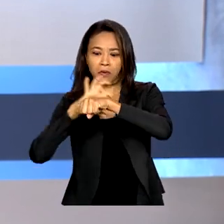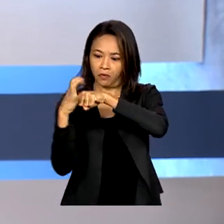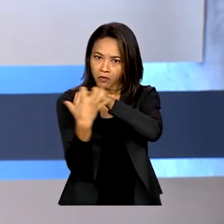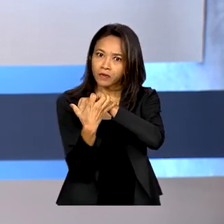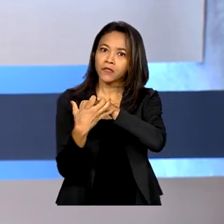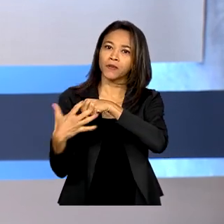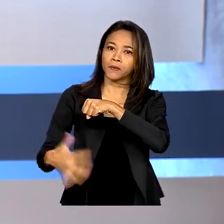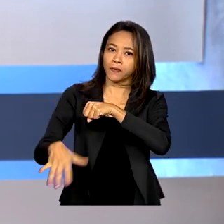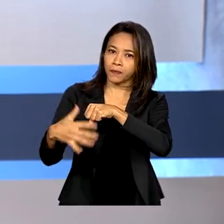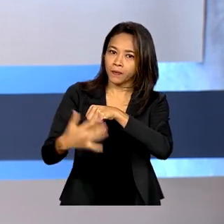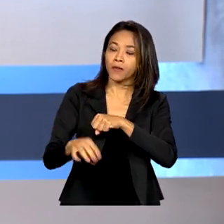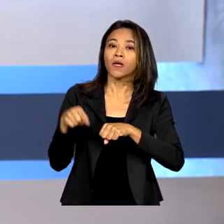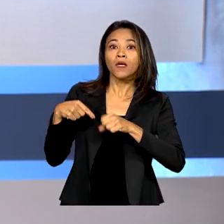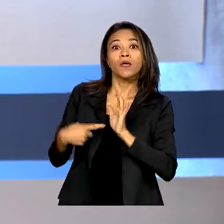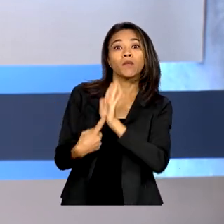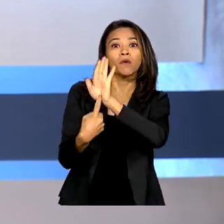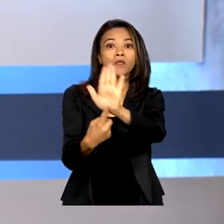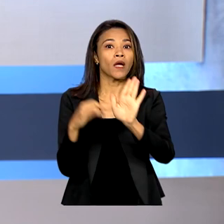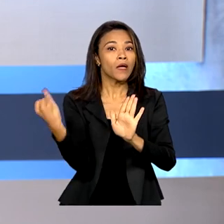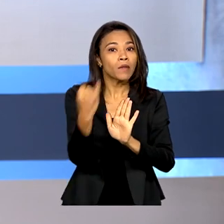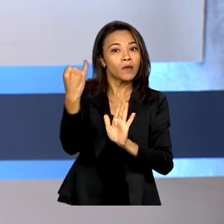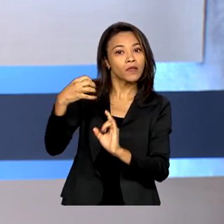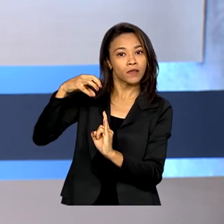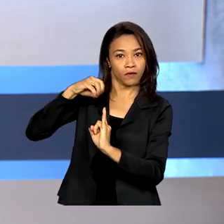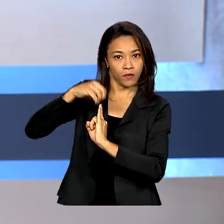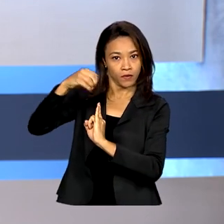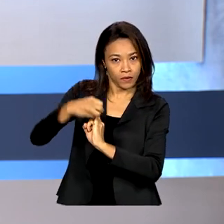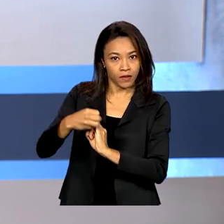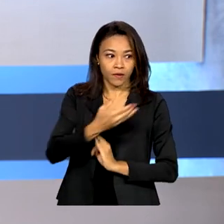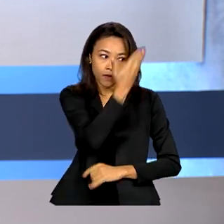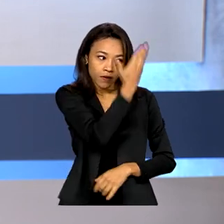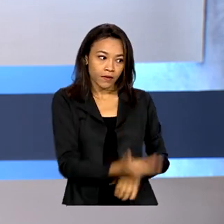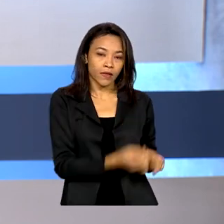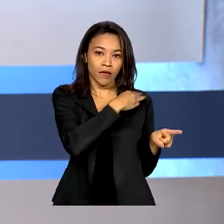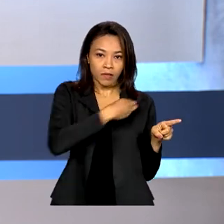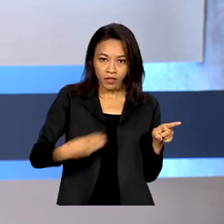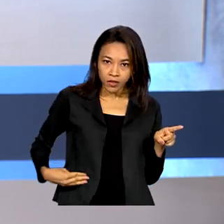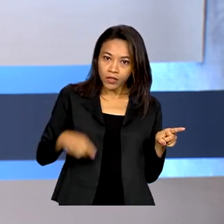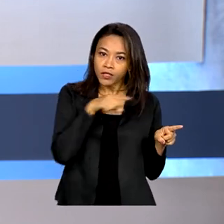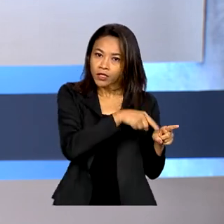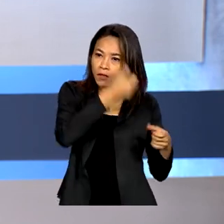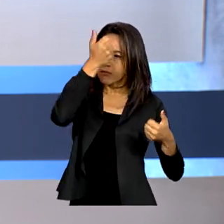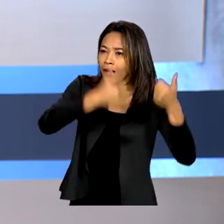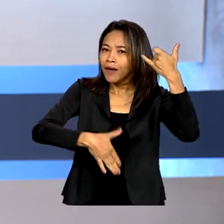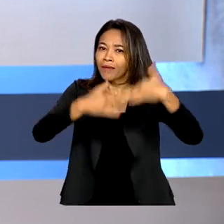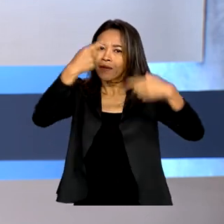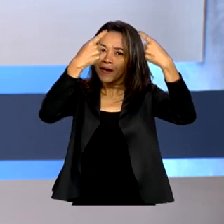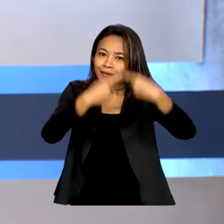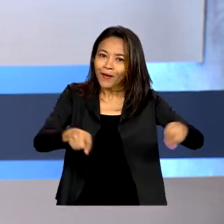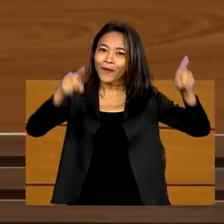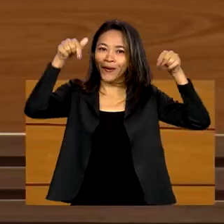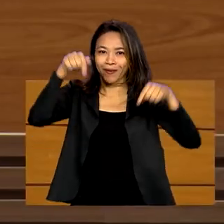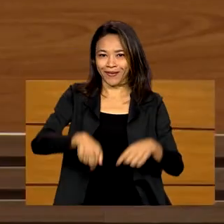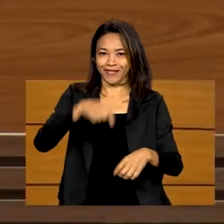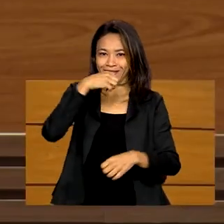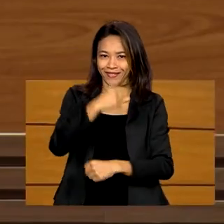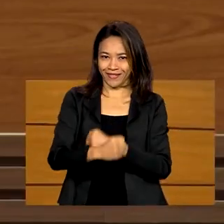para reafirmar a importância da Fiocruz, a ministra Nízia Trindade realizou a aula inaugural deste ano.